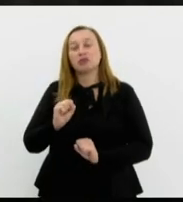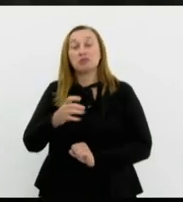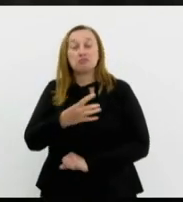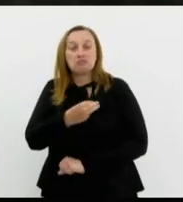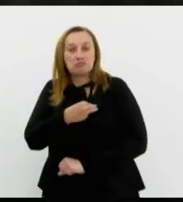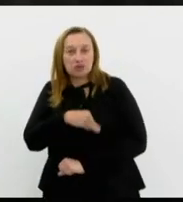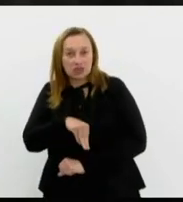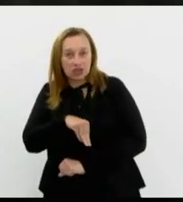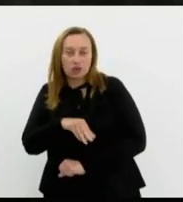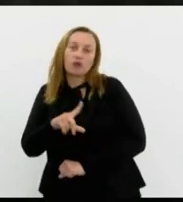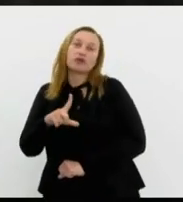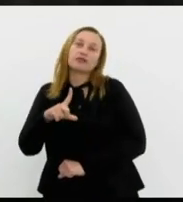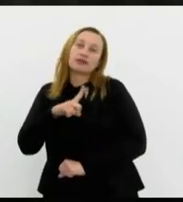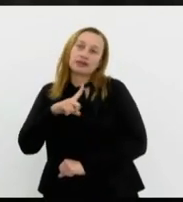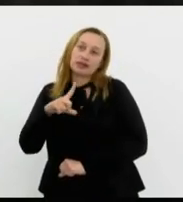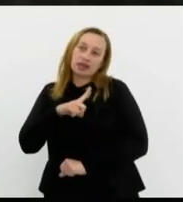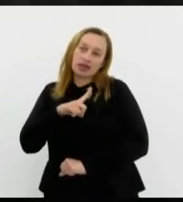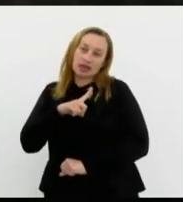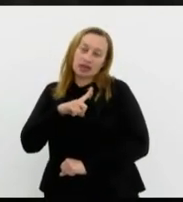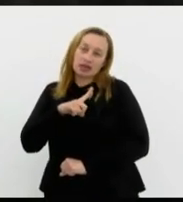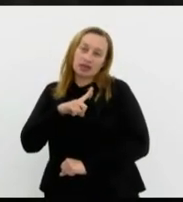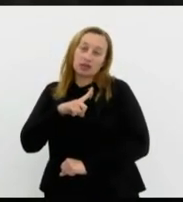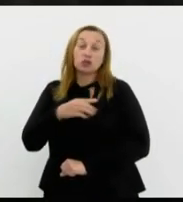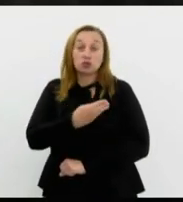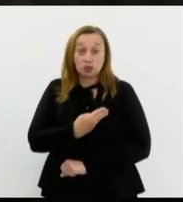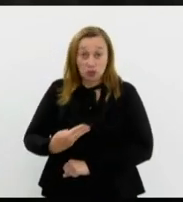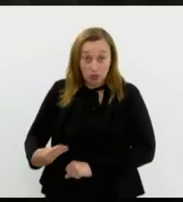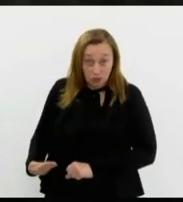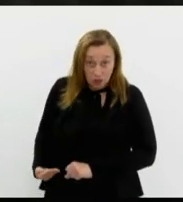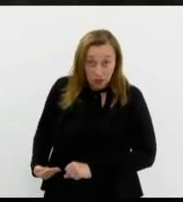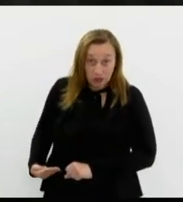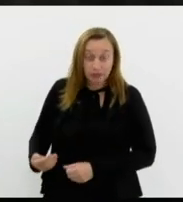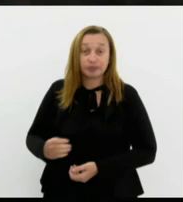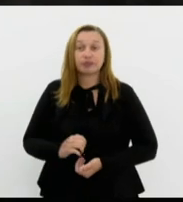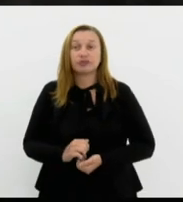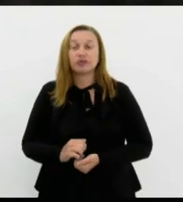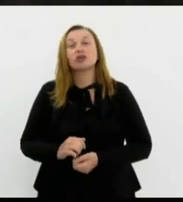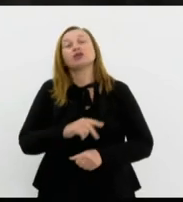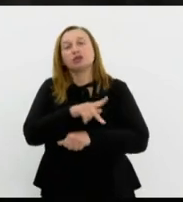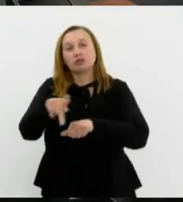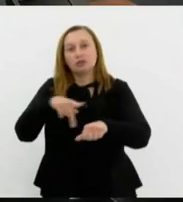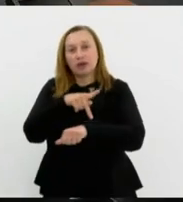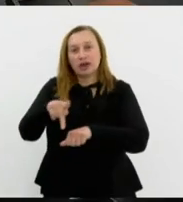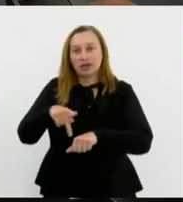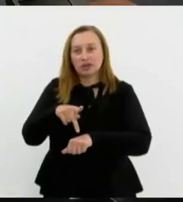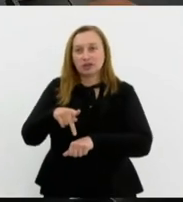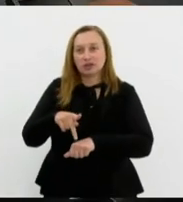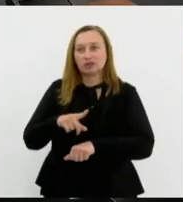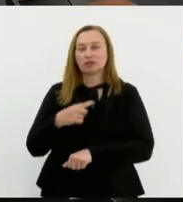misericórdia das autoridades e do nosso país. Obrigado.